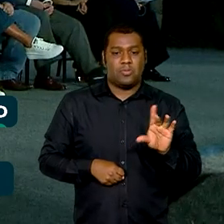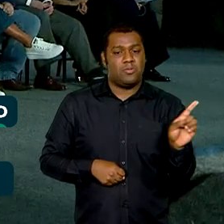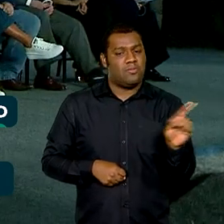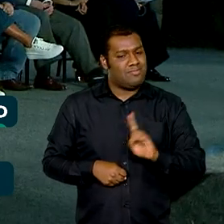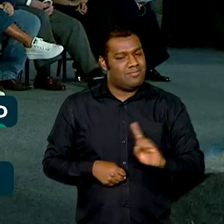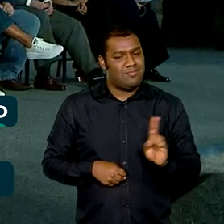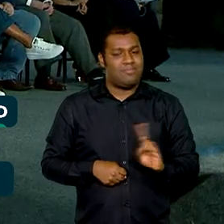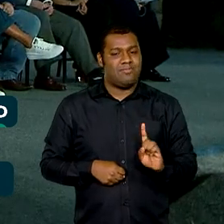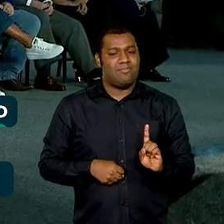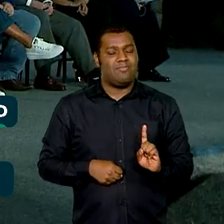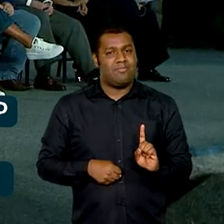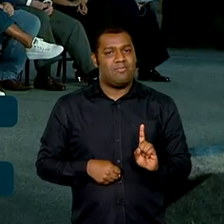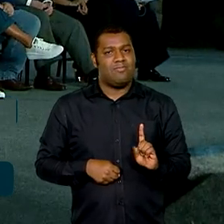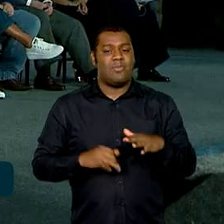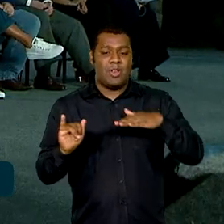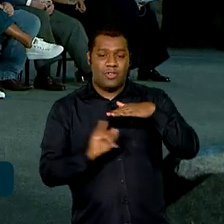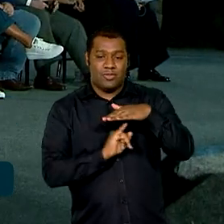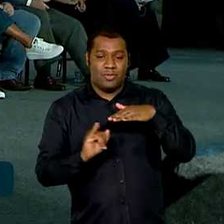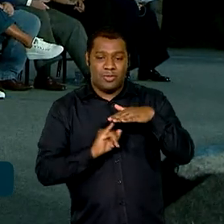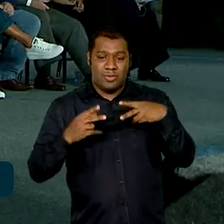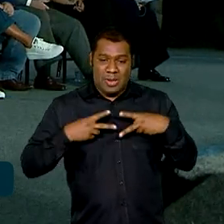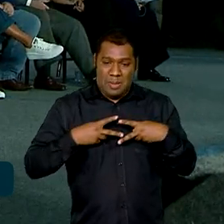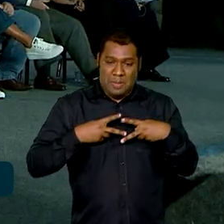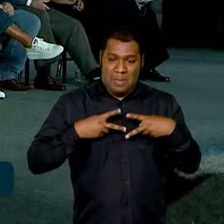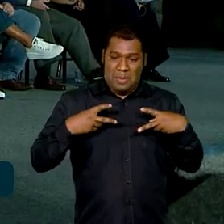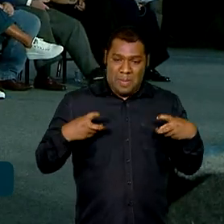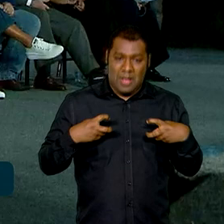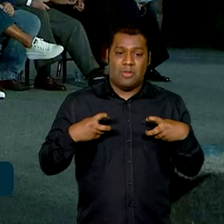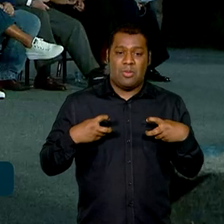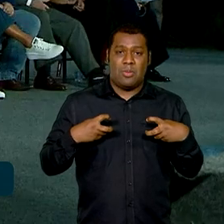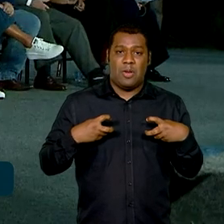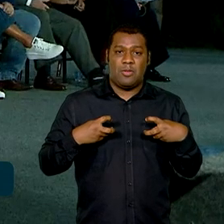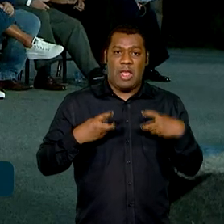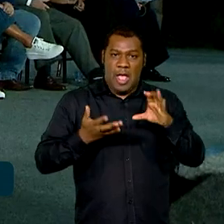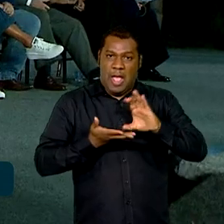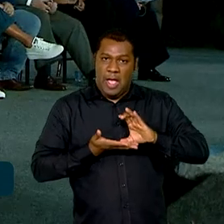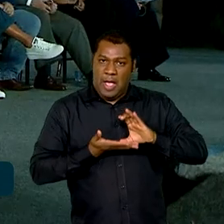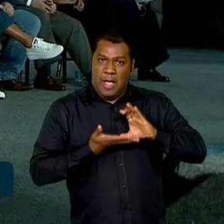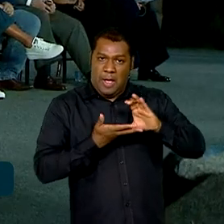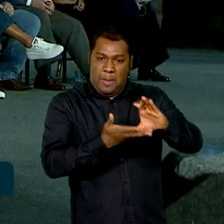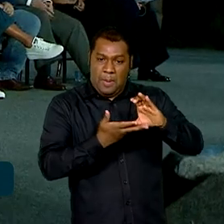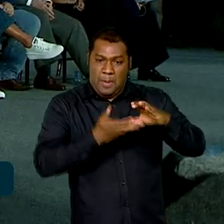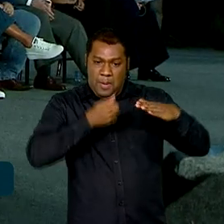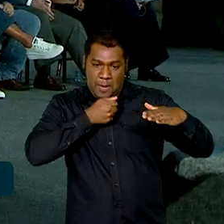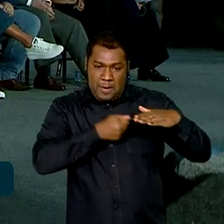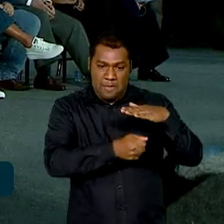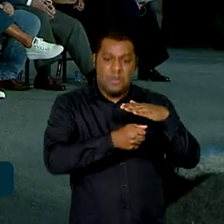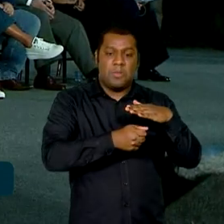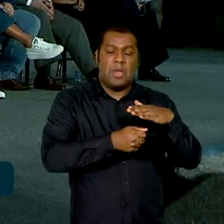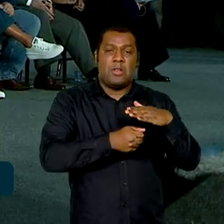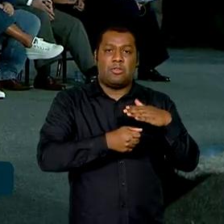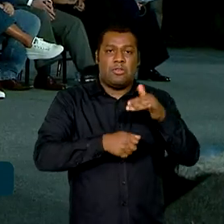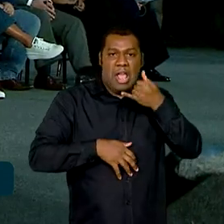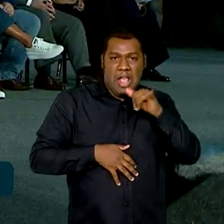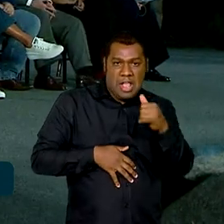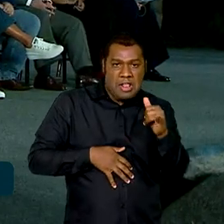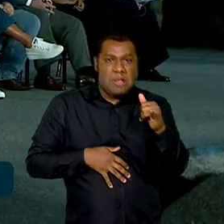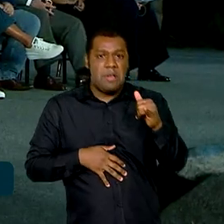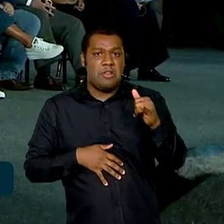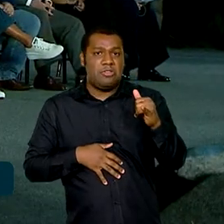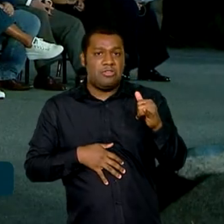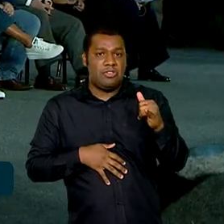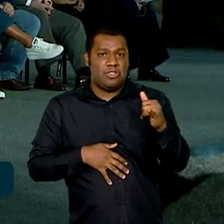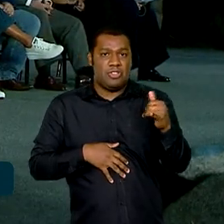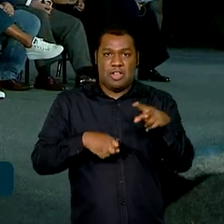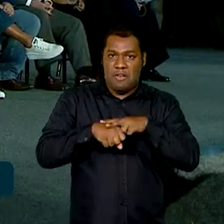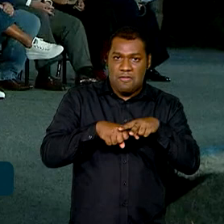A Petrobras não voltou a fazer investimento apenas em energia elétrica, energia eólica, biodiesel